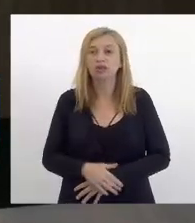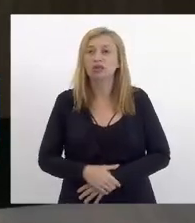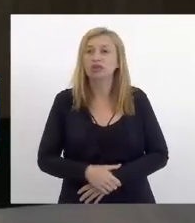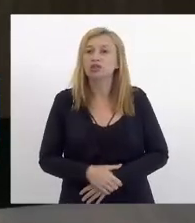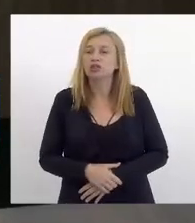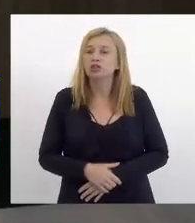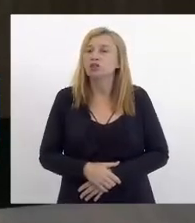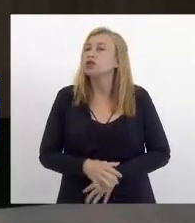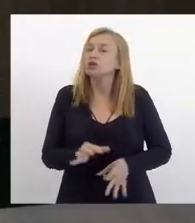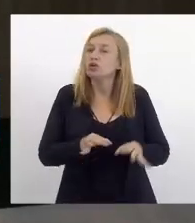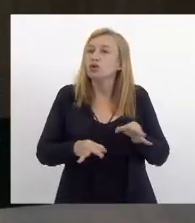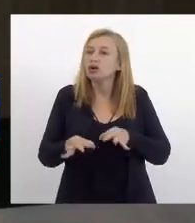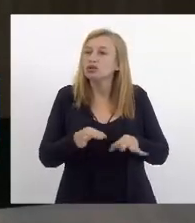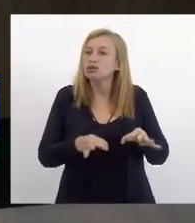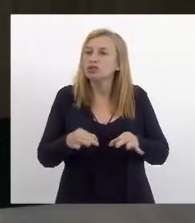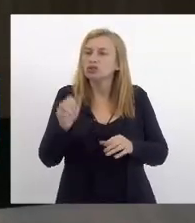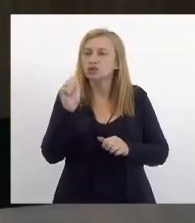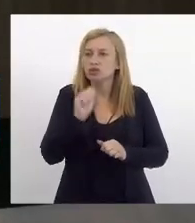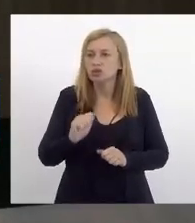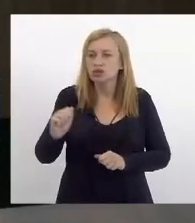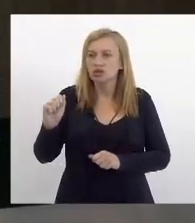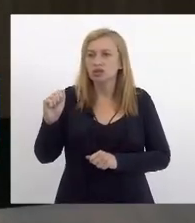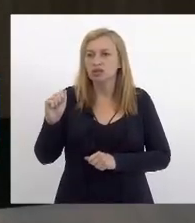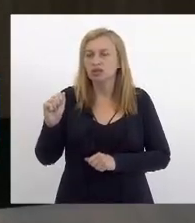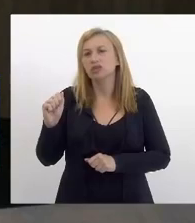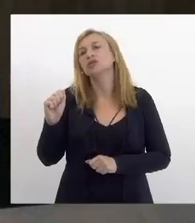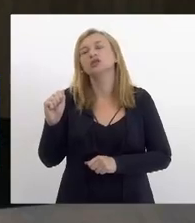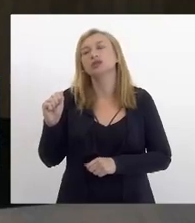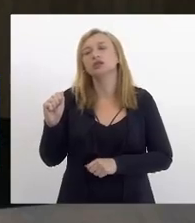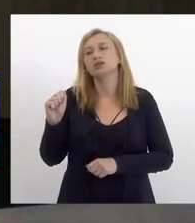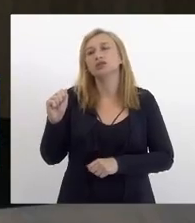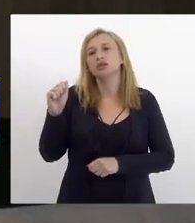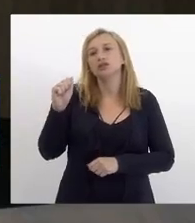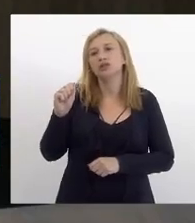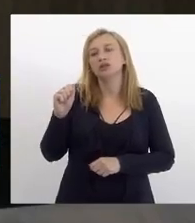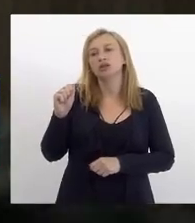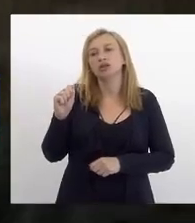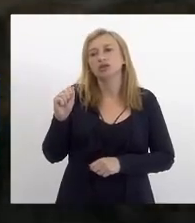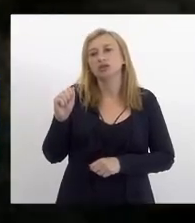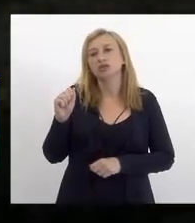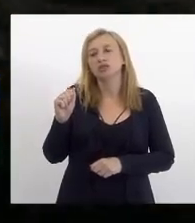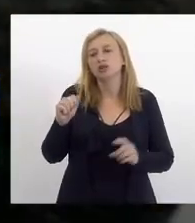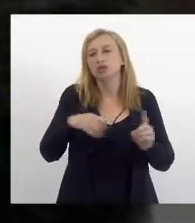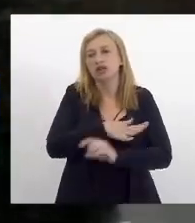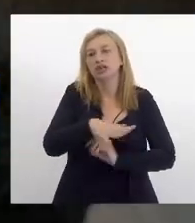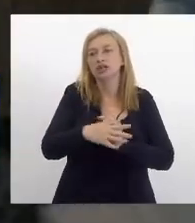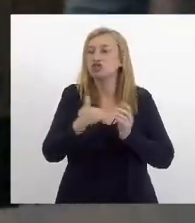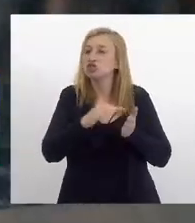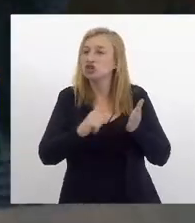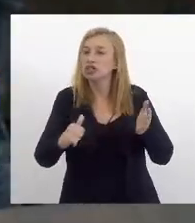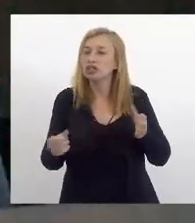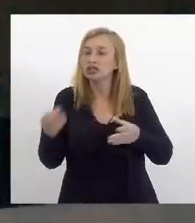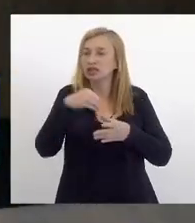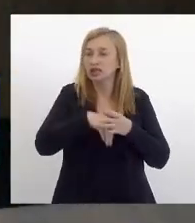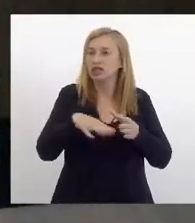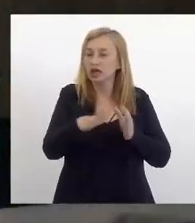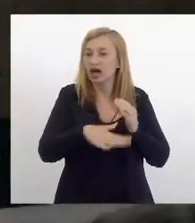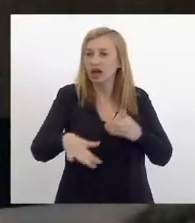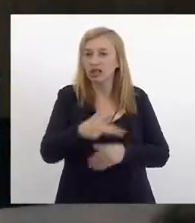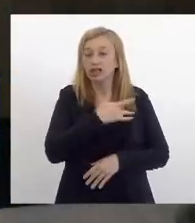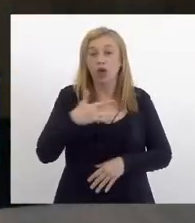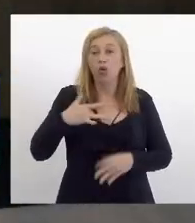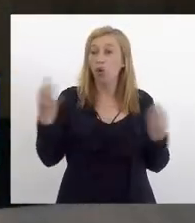as organizações sociais tão sendo retiradas de dentro das unidades de saúde ótimo